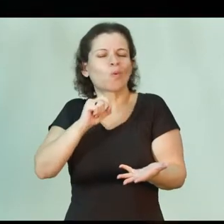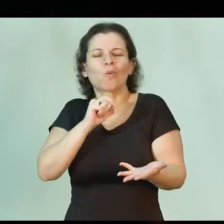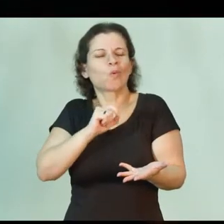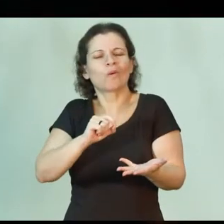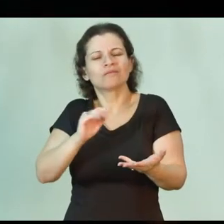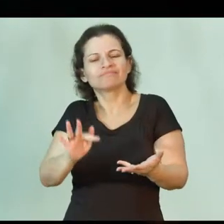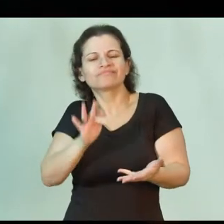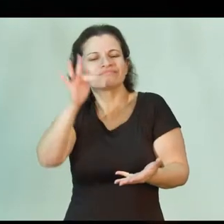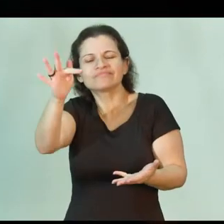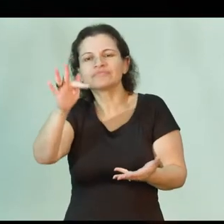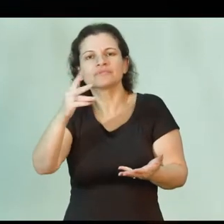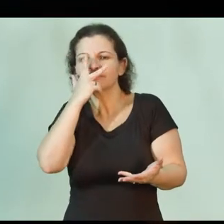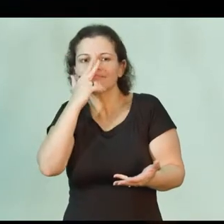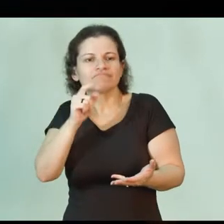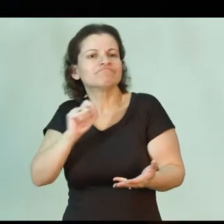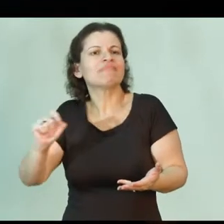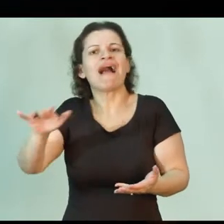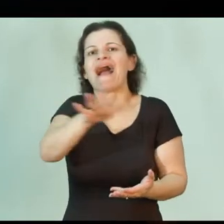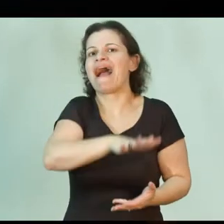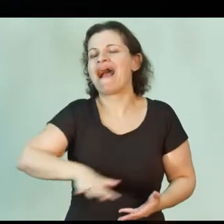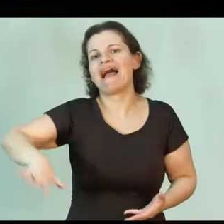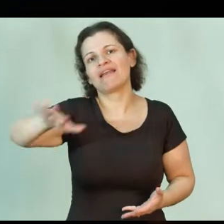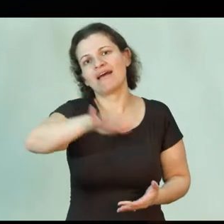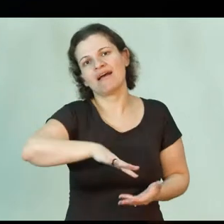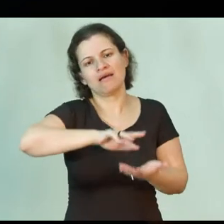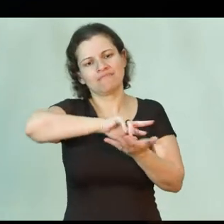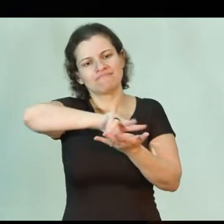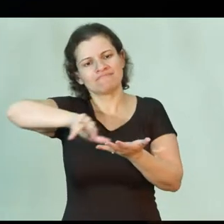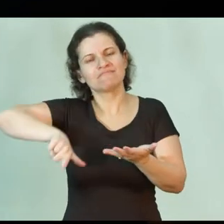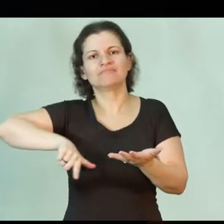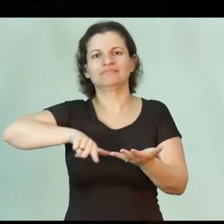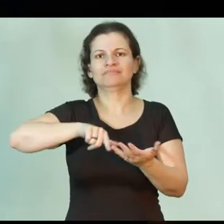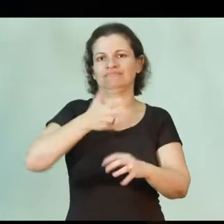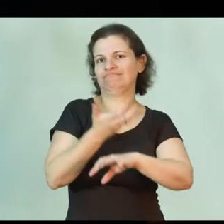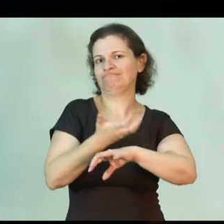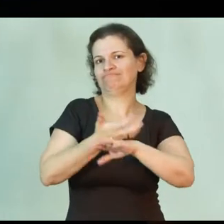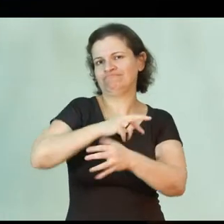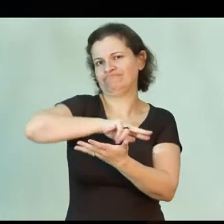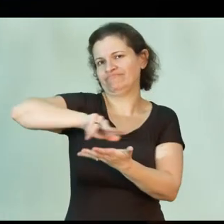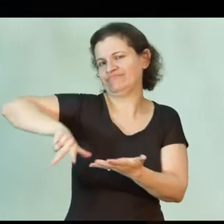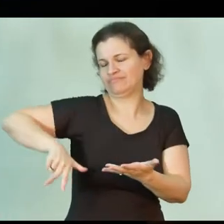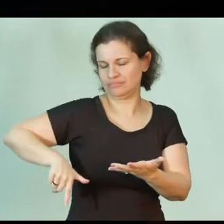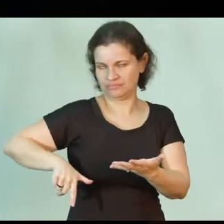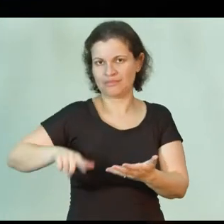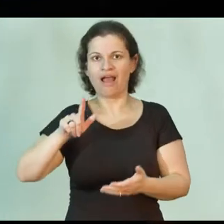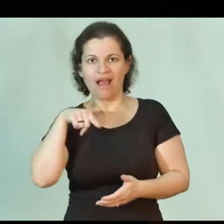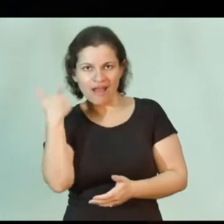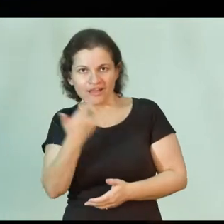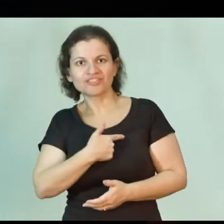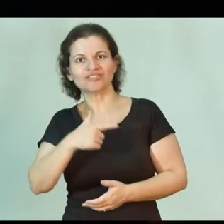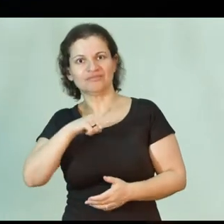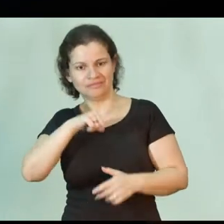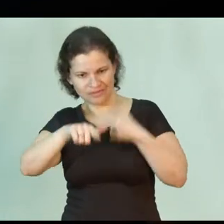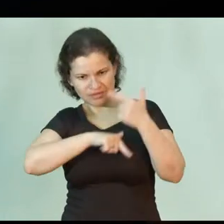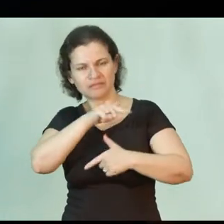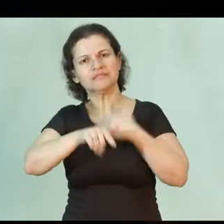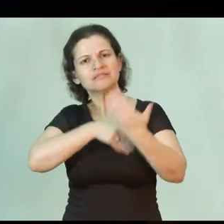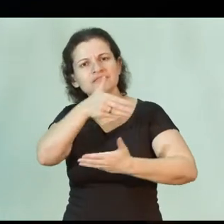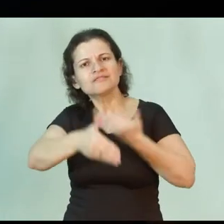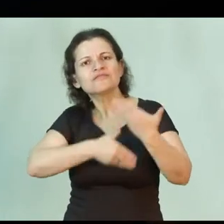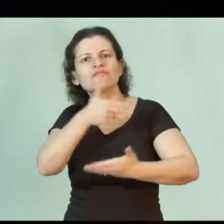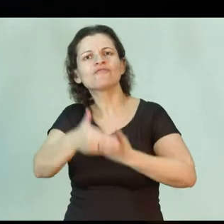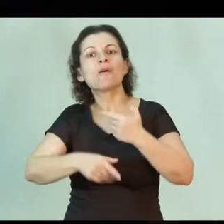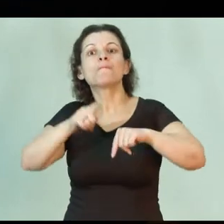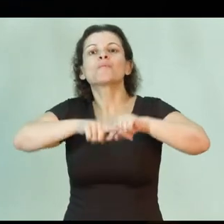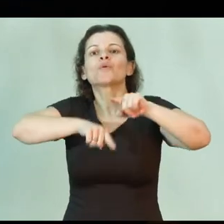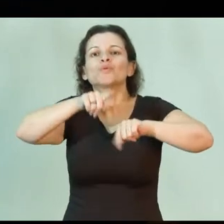tendência hoje em todas as áreas, que é a multidisciplinaridade. Então, a gente trabalha com o desenvolvimento